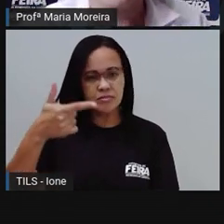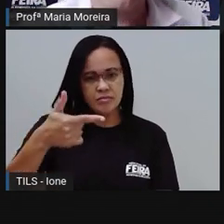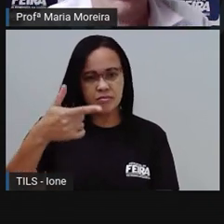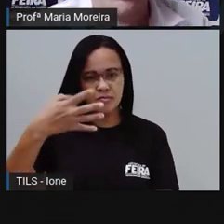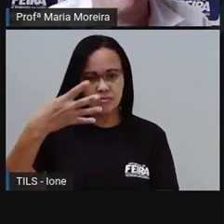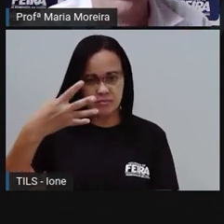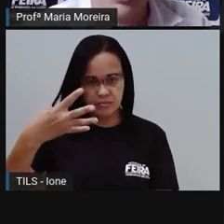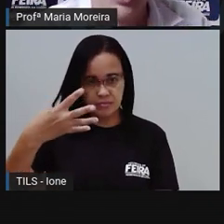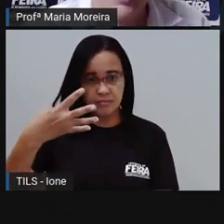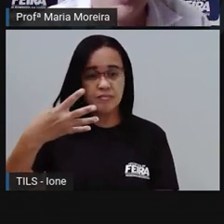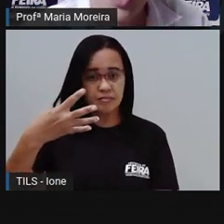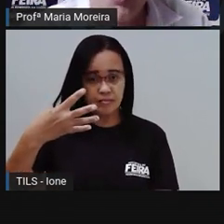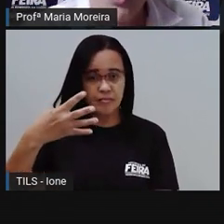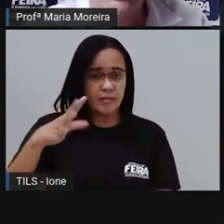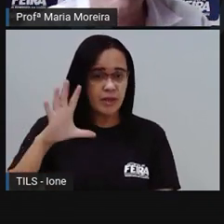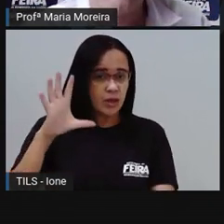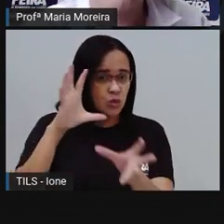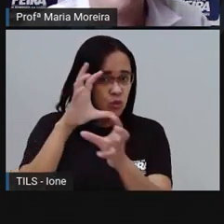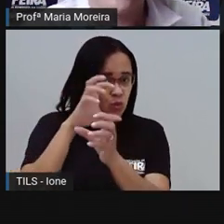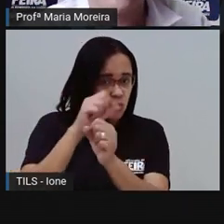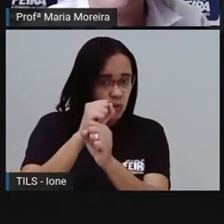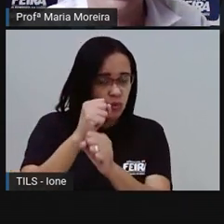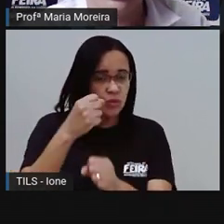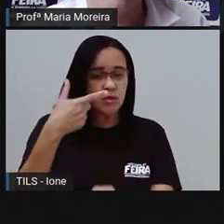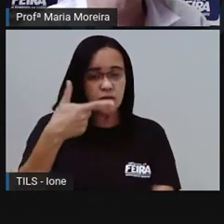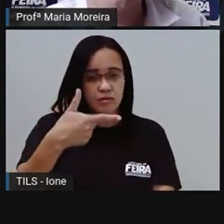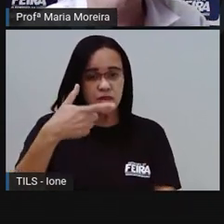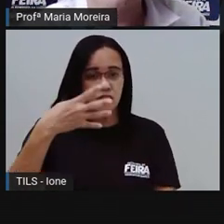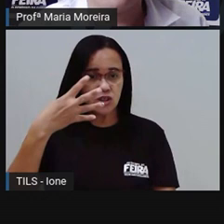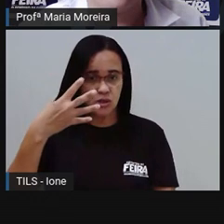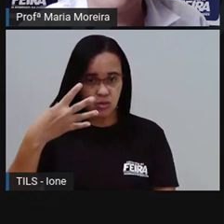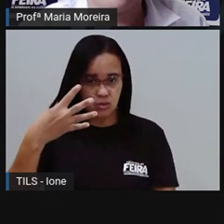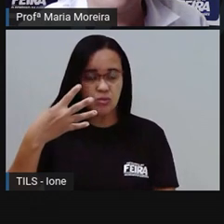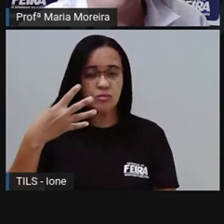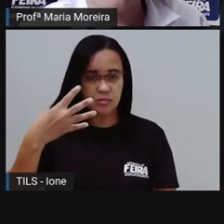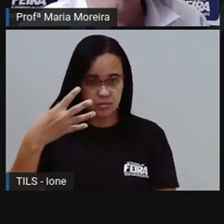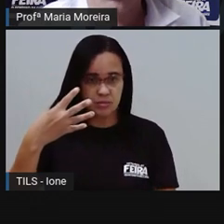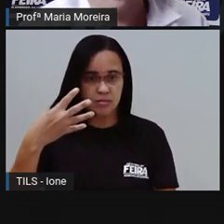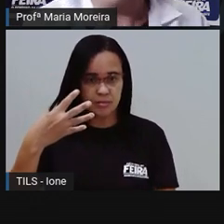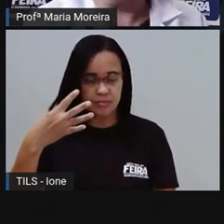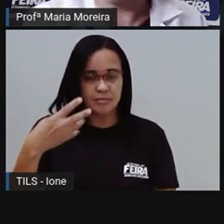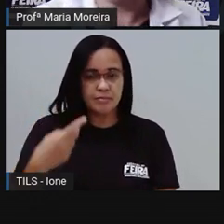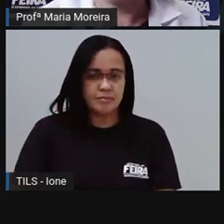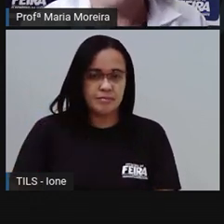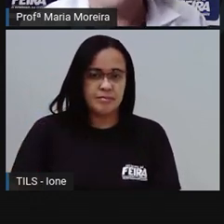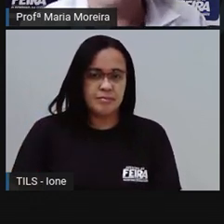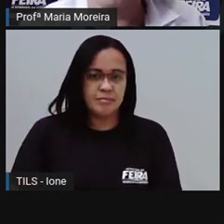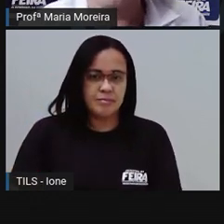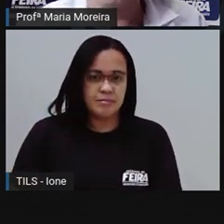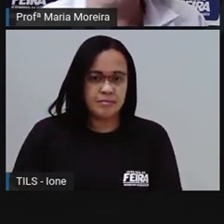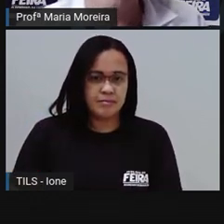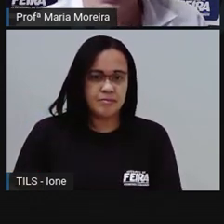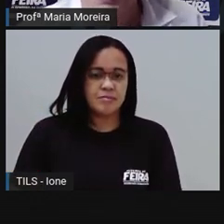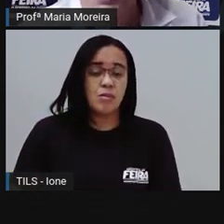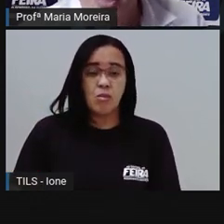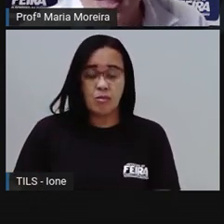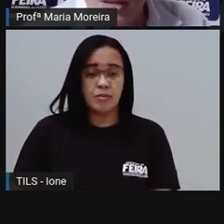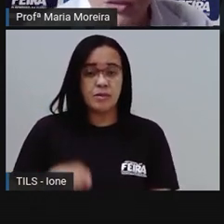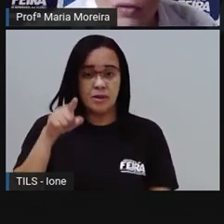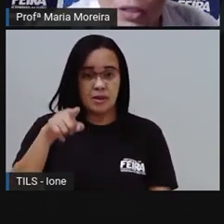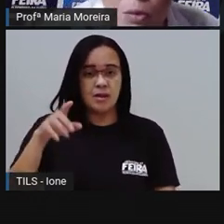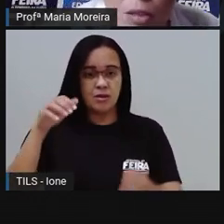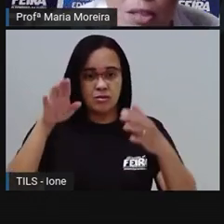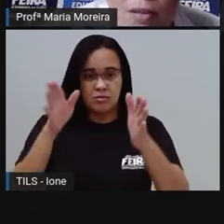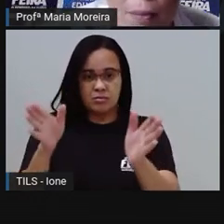e Olha. Quantos bombons lá na caixinha? Vinte e quatro. Vinte e quatro bombons. A própria poderia